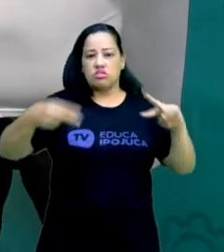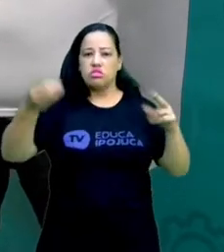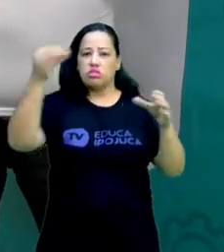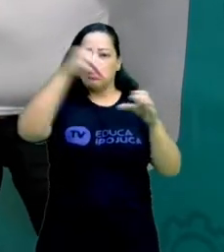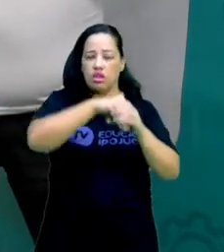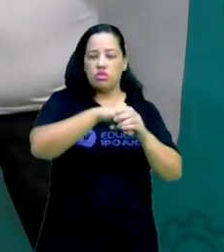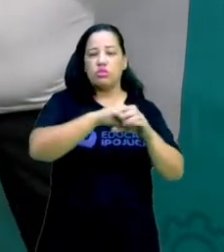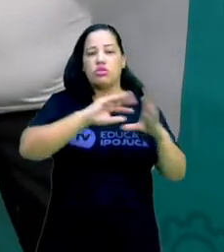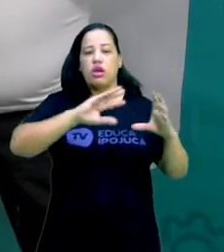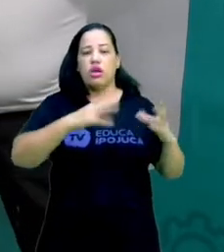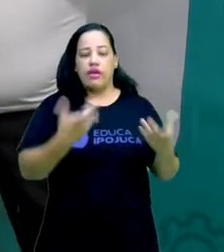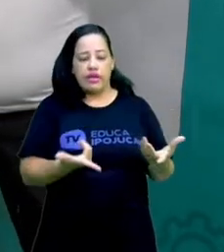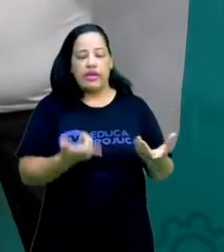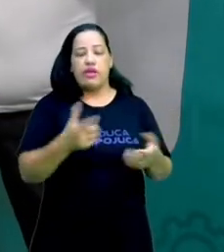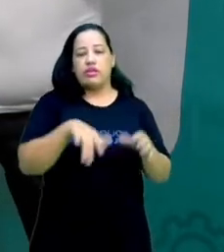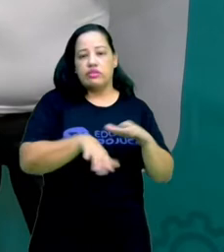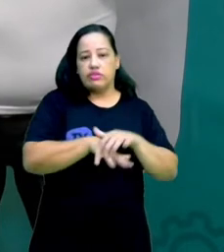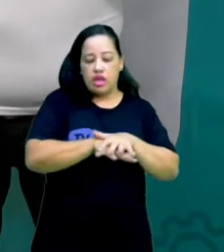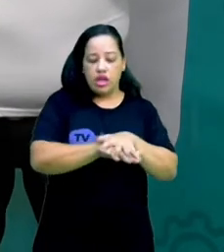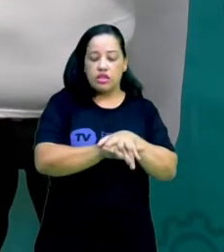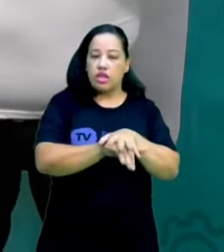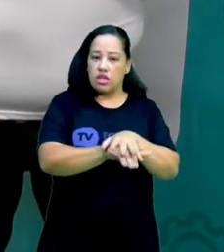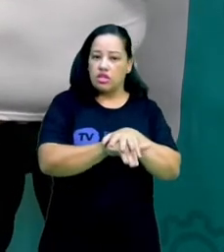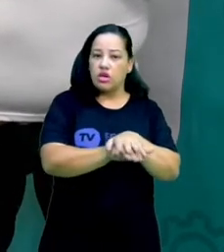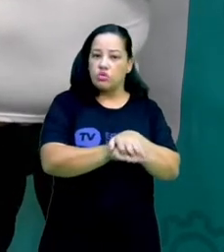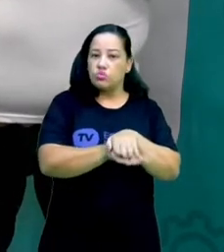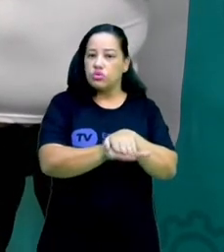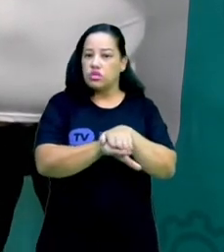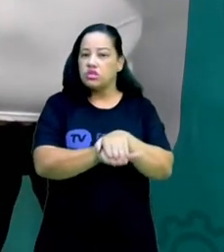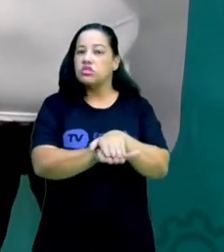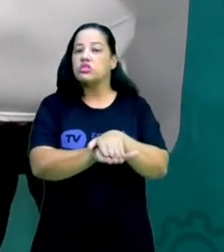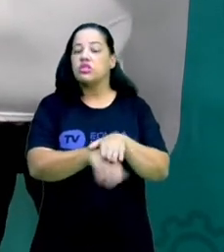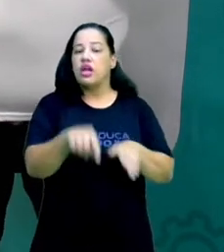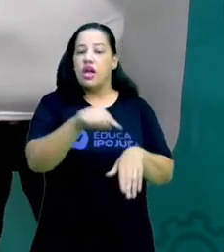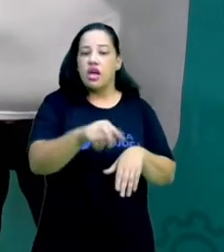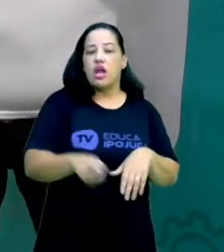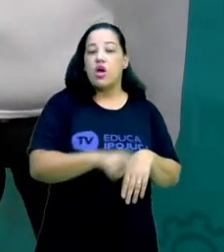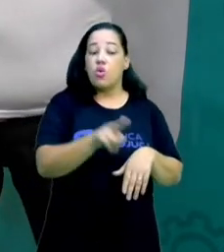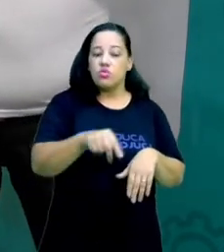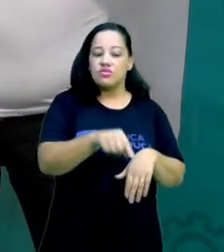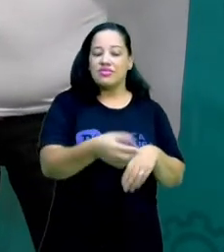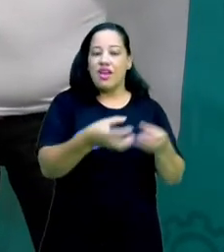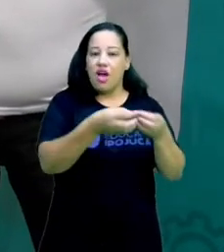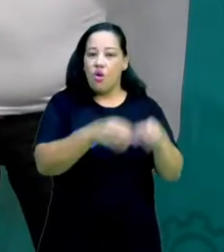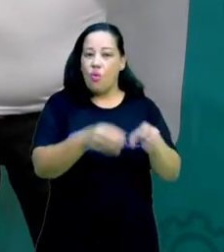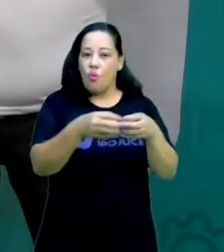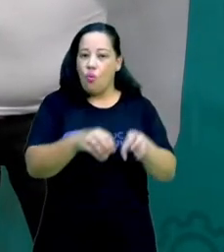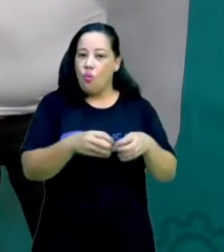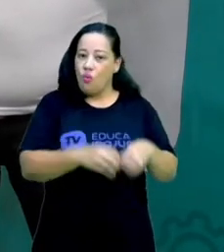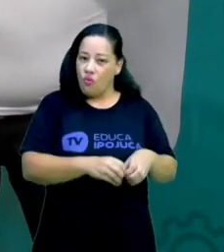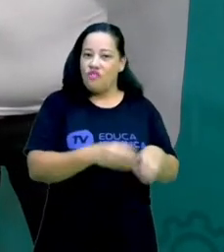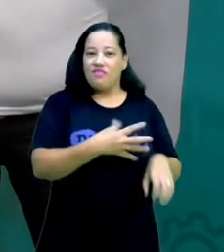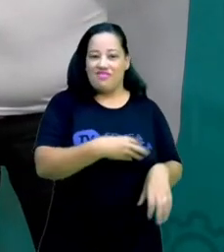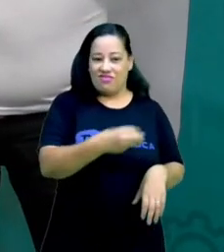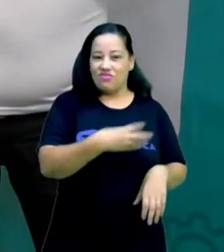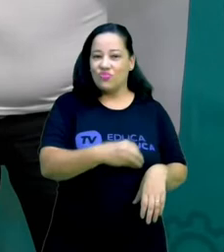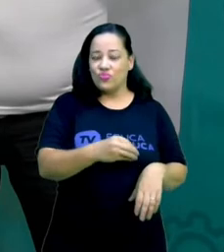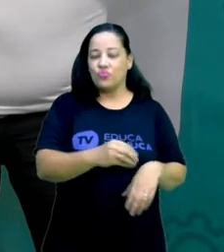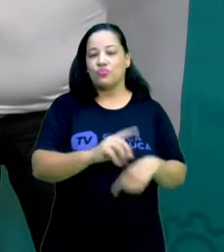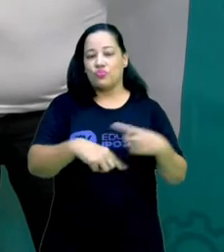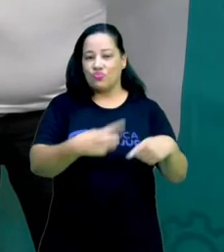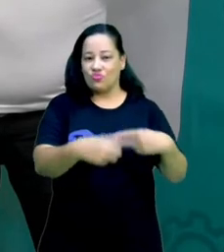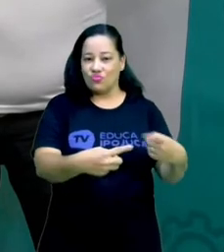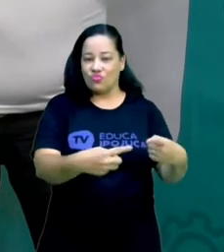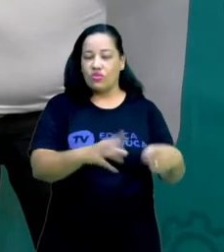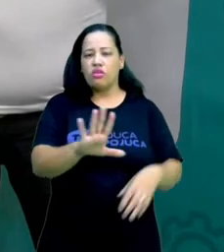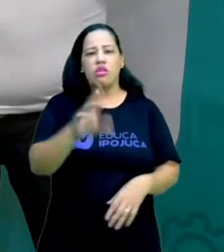tartarugas que usam no litoral do Ipojuca para fazer a sua desolva. E não sei se vocês lembram que